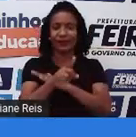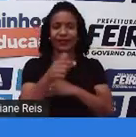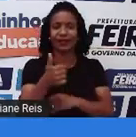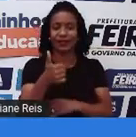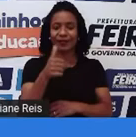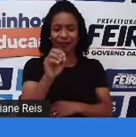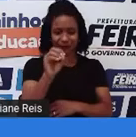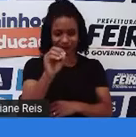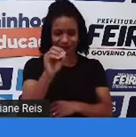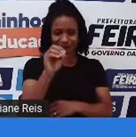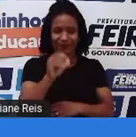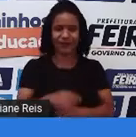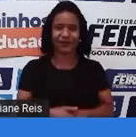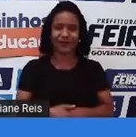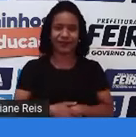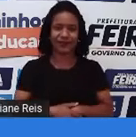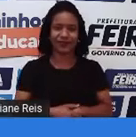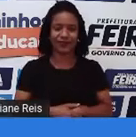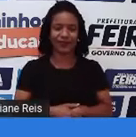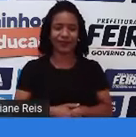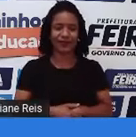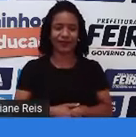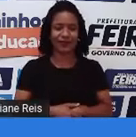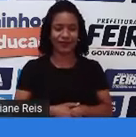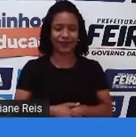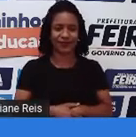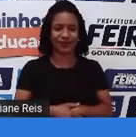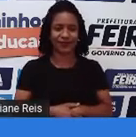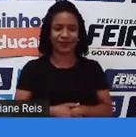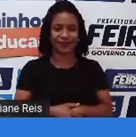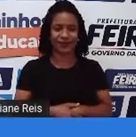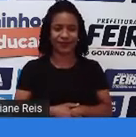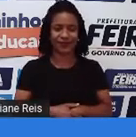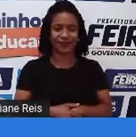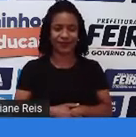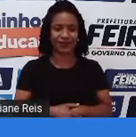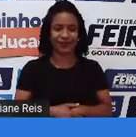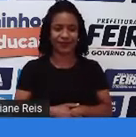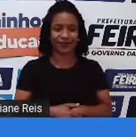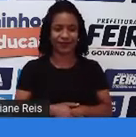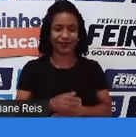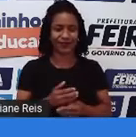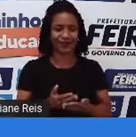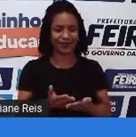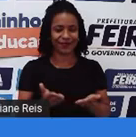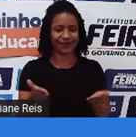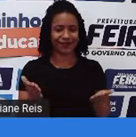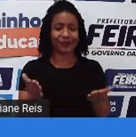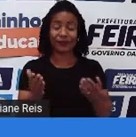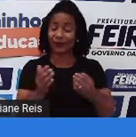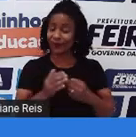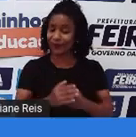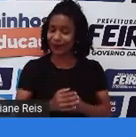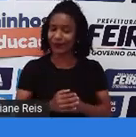your email for the library computer. What should you do to make sure your account is safe?